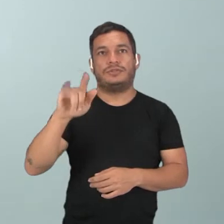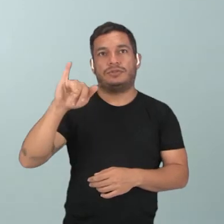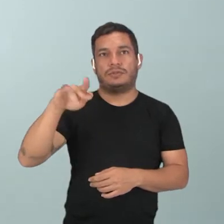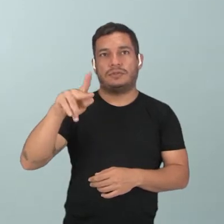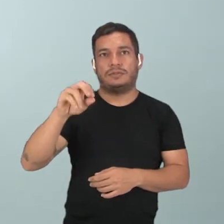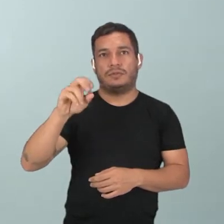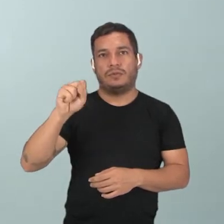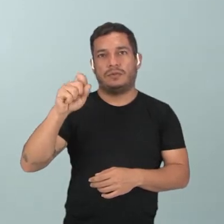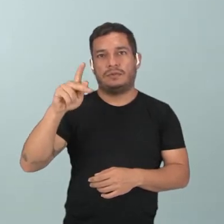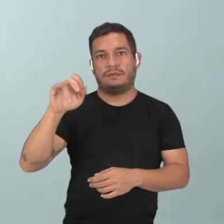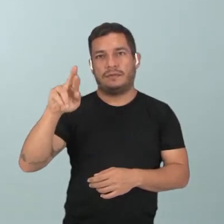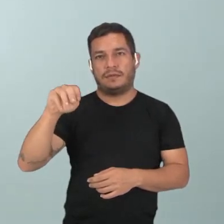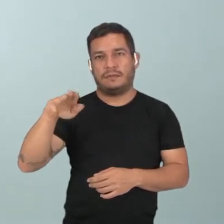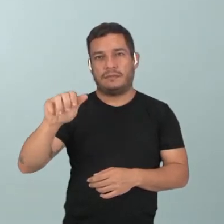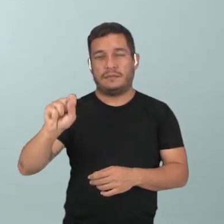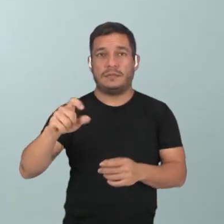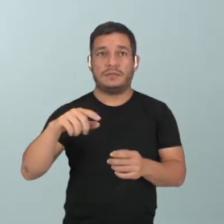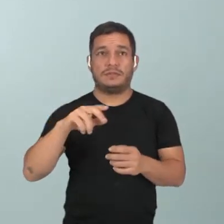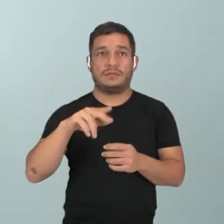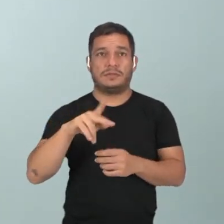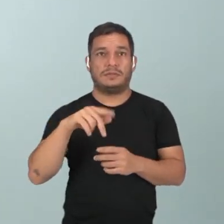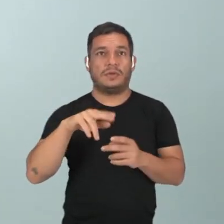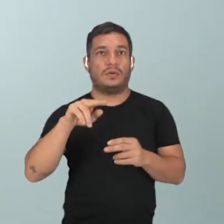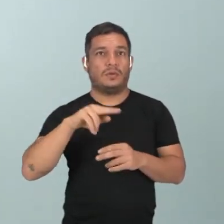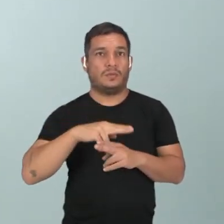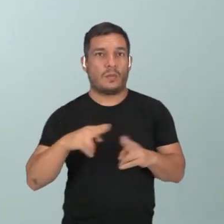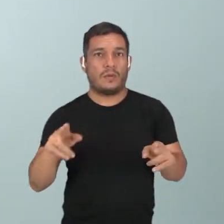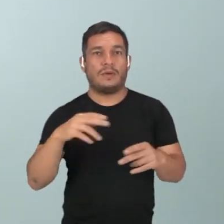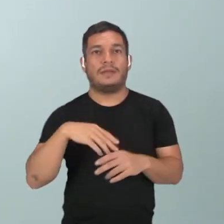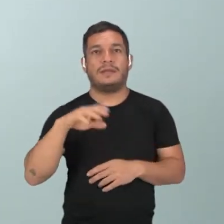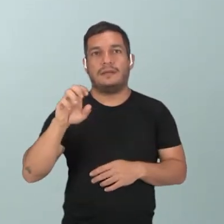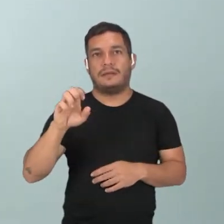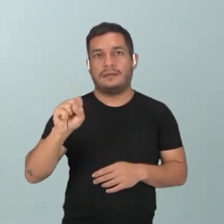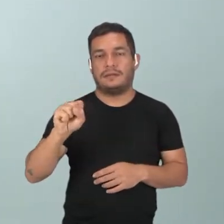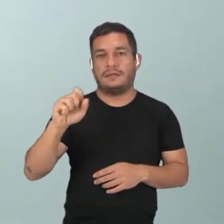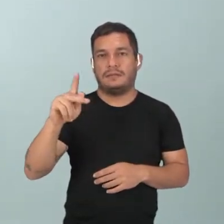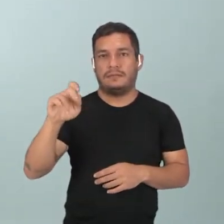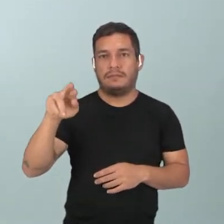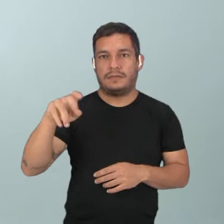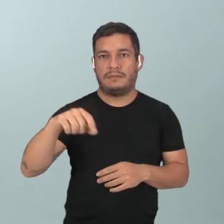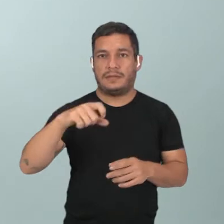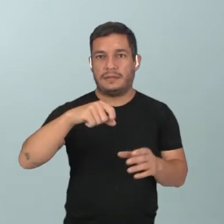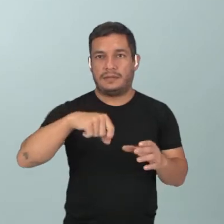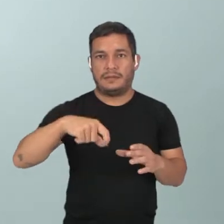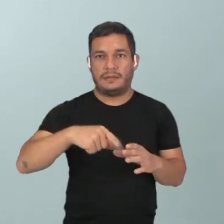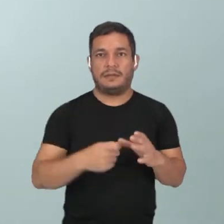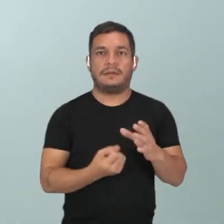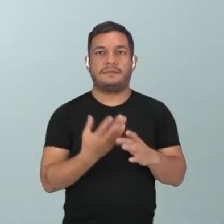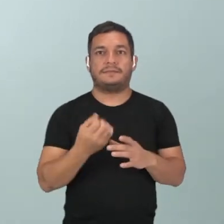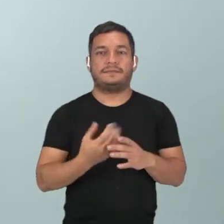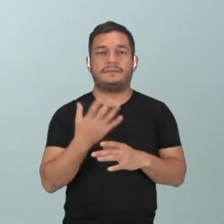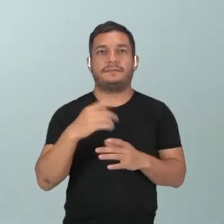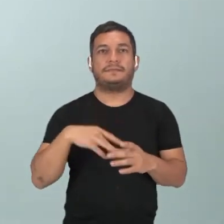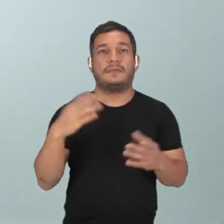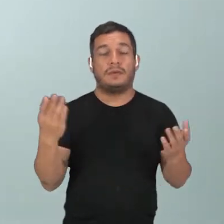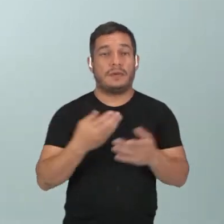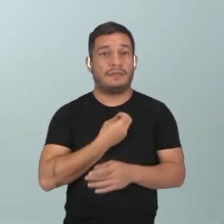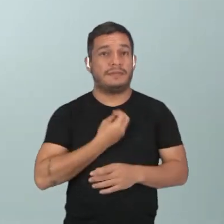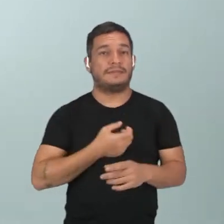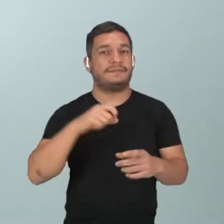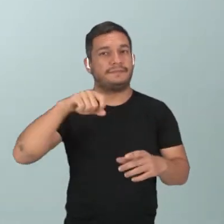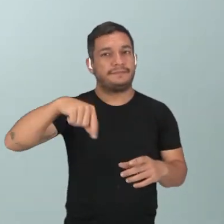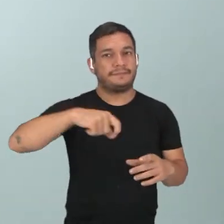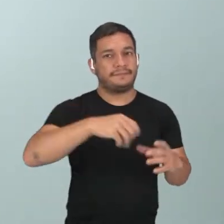do grego gimnos significa nu e esterma significa semente, ou seja, a novidade agora vai ser a presença de semente,